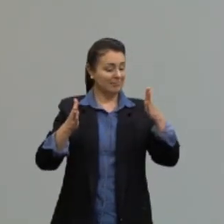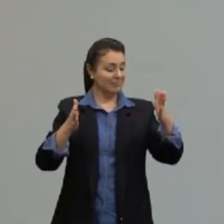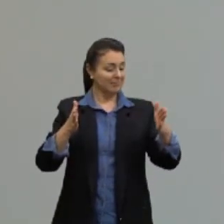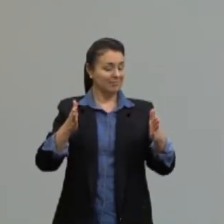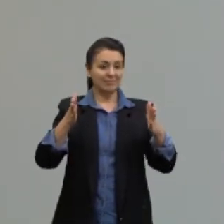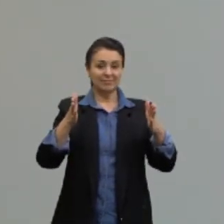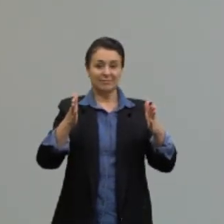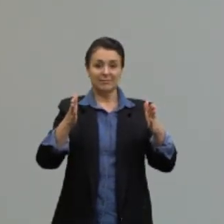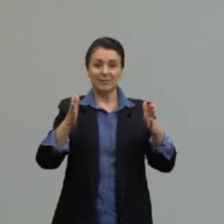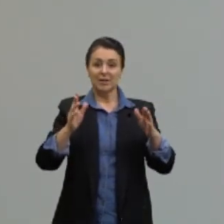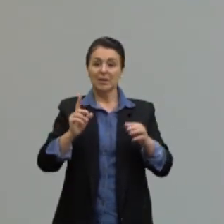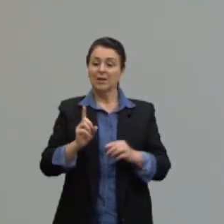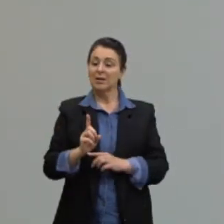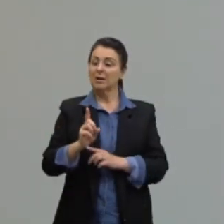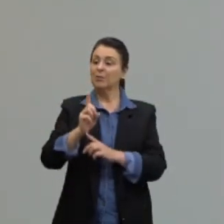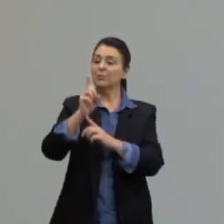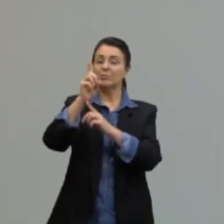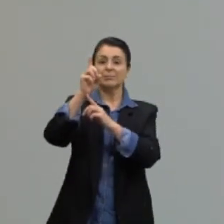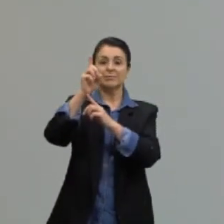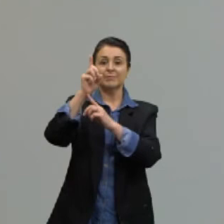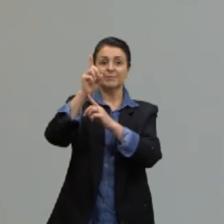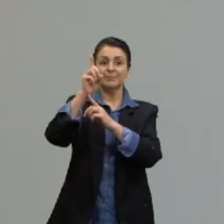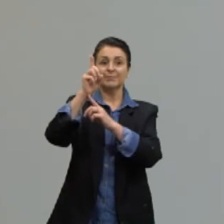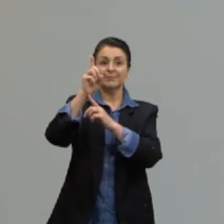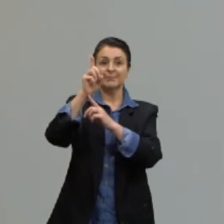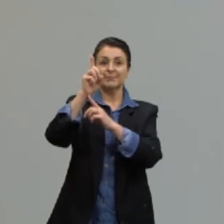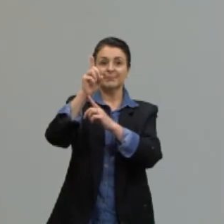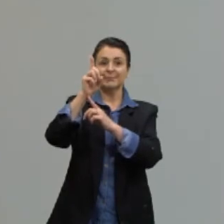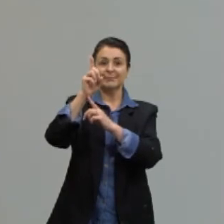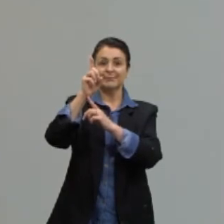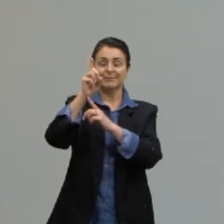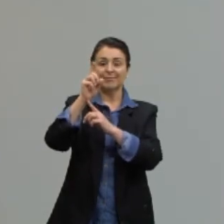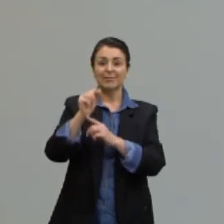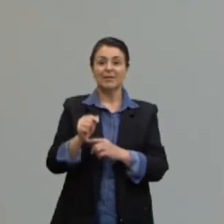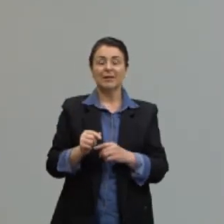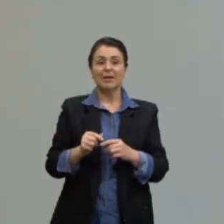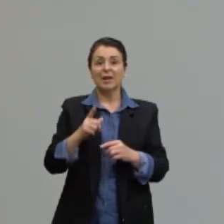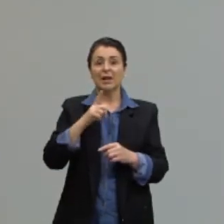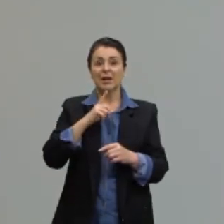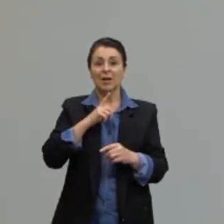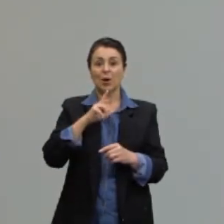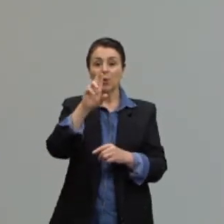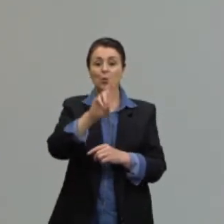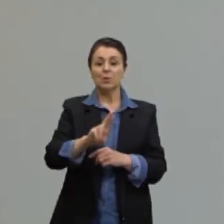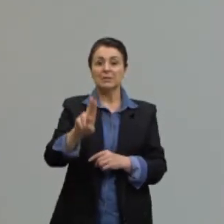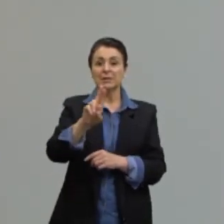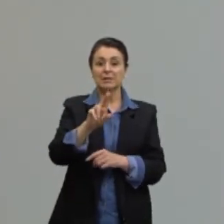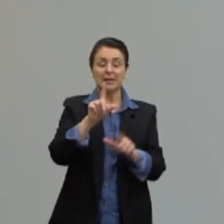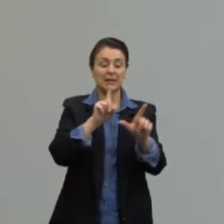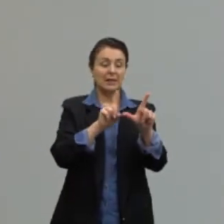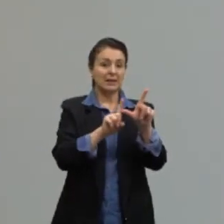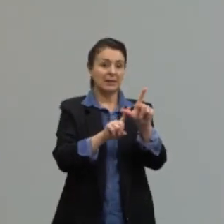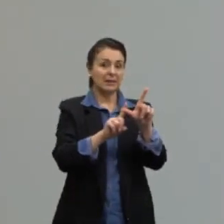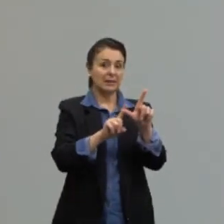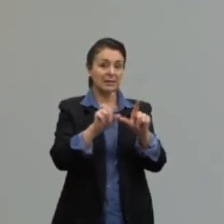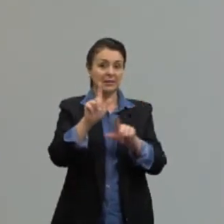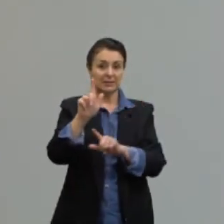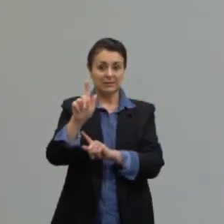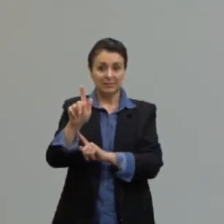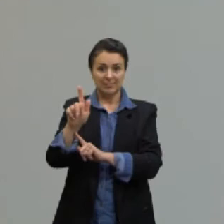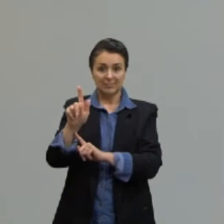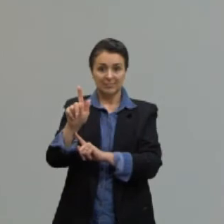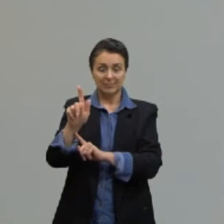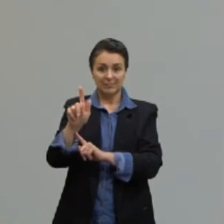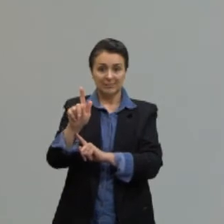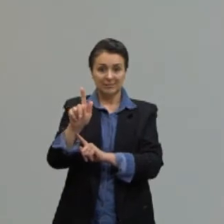esta altura. Aqui, ela está sendo colocada ali com a letra G. Então, eu estou mostrando na figura